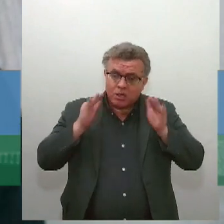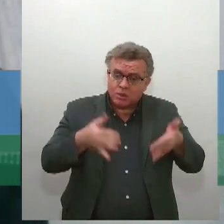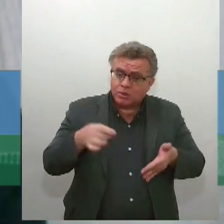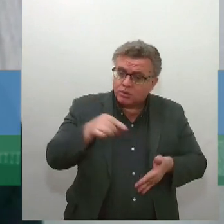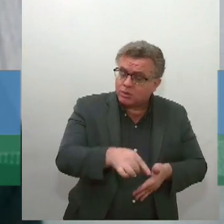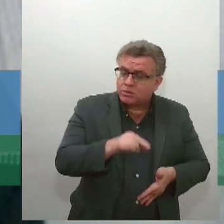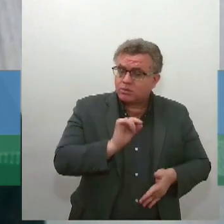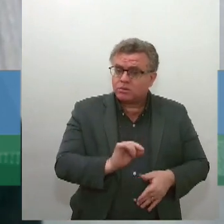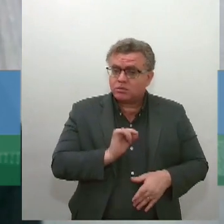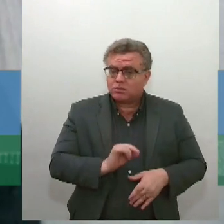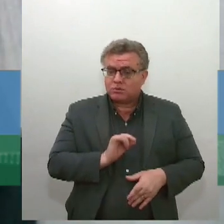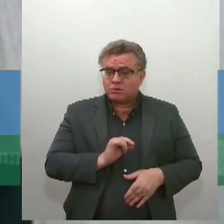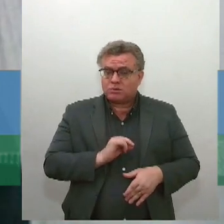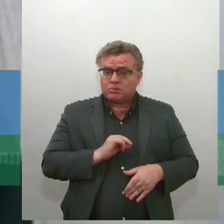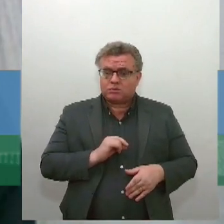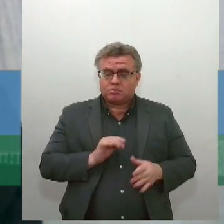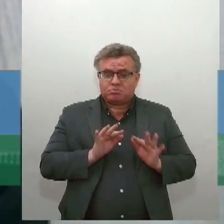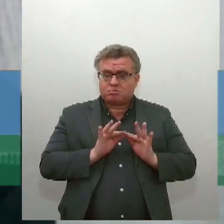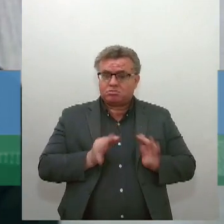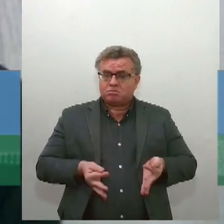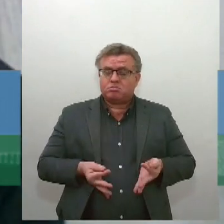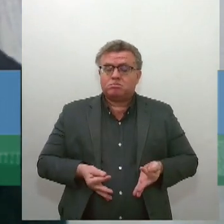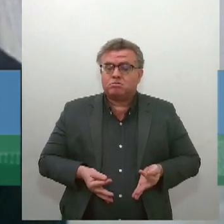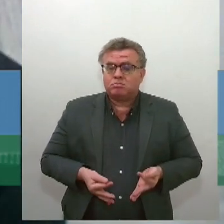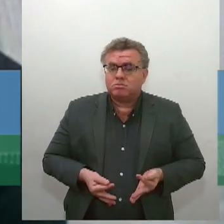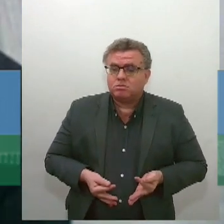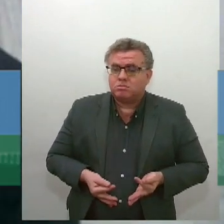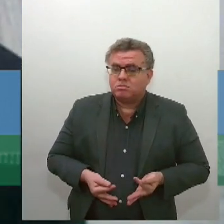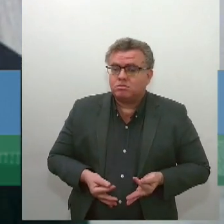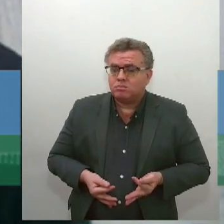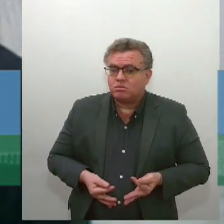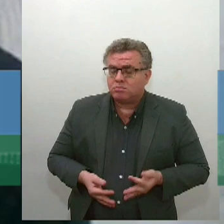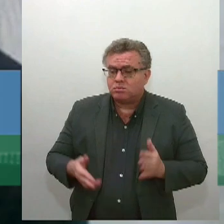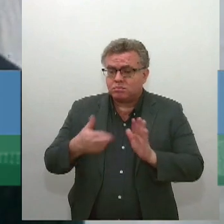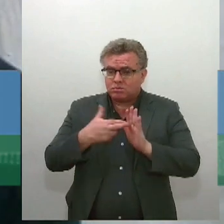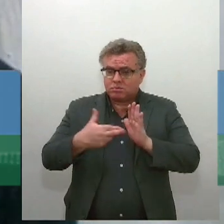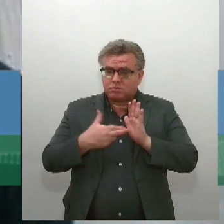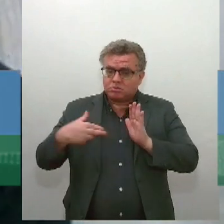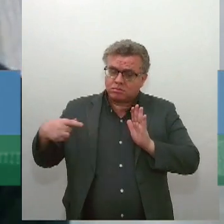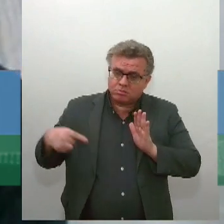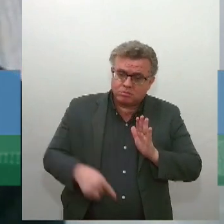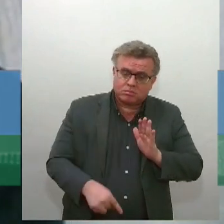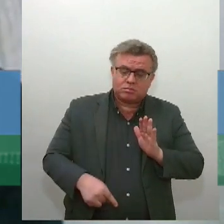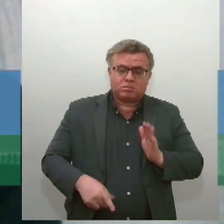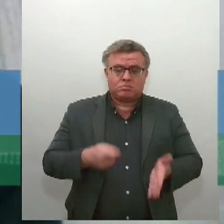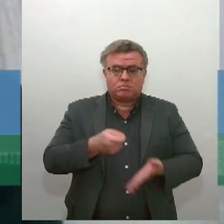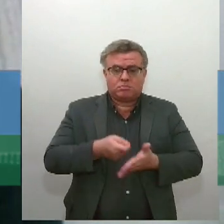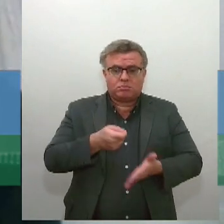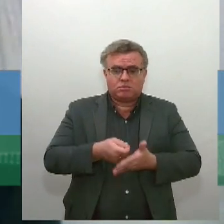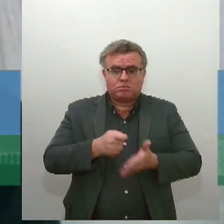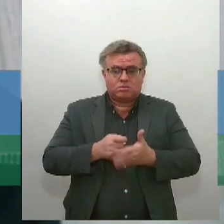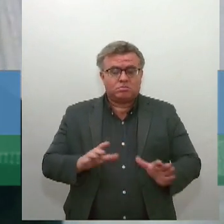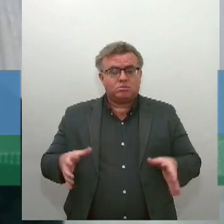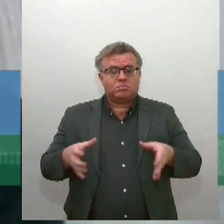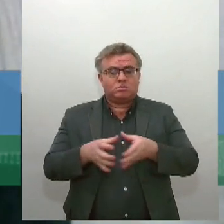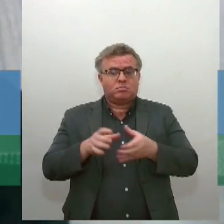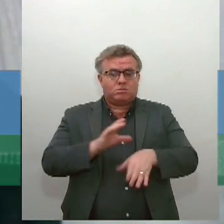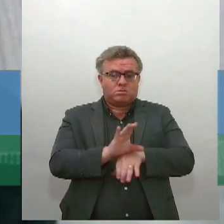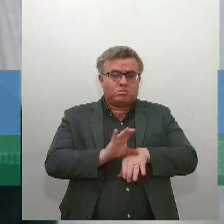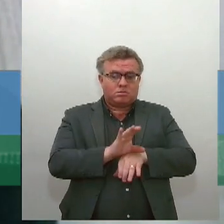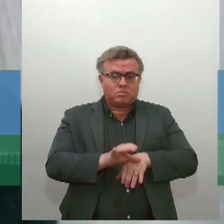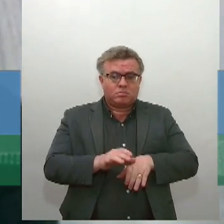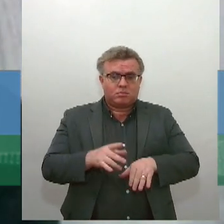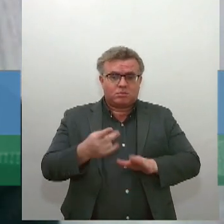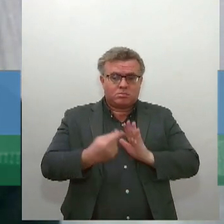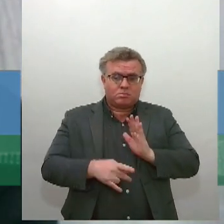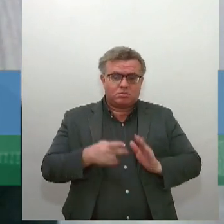é singular, e a regra é que isso seja feita de maneira colegiada, para que existir um APEC e você já tem uma lei sobre isso? A